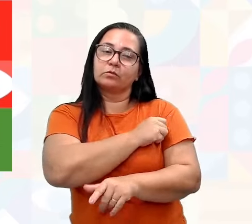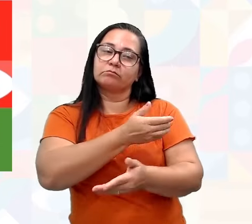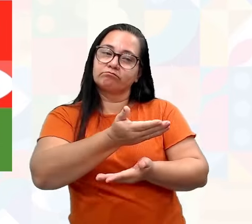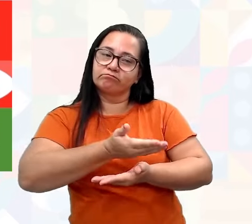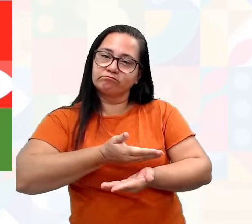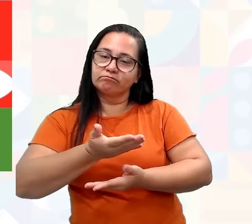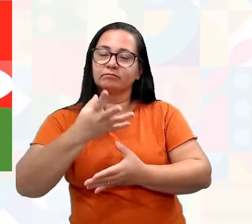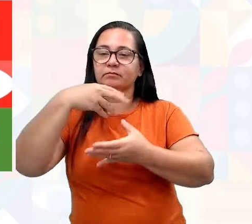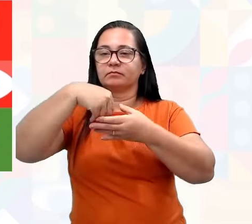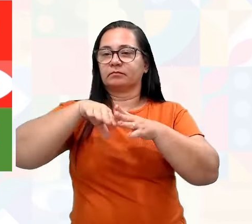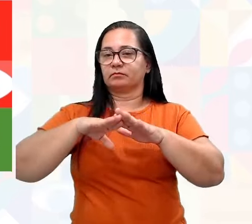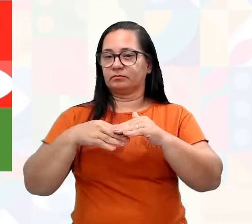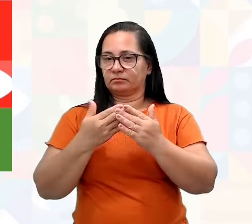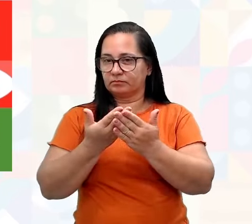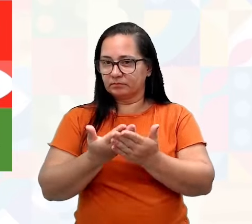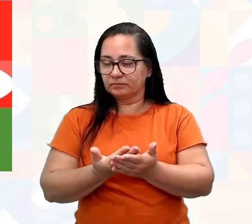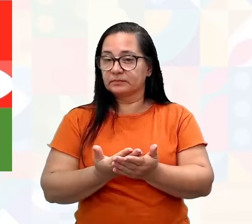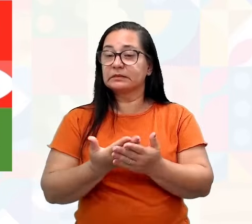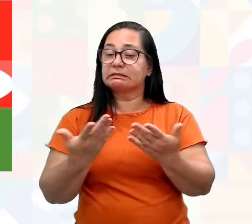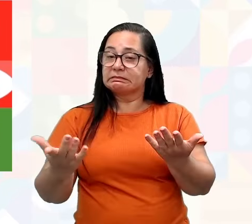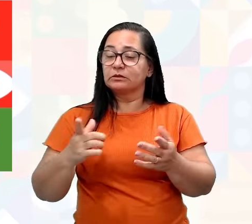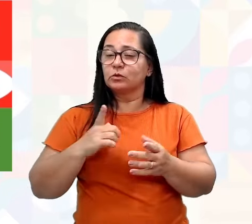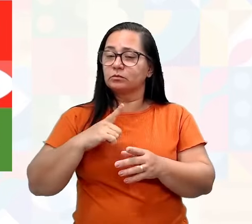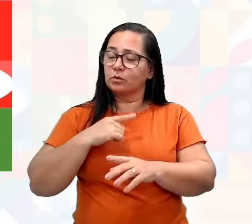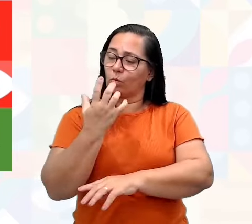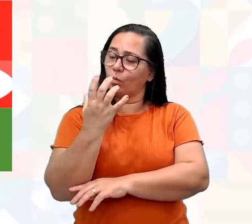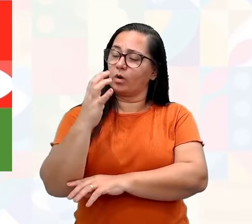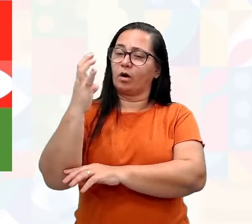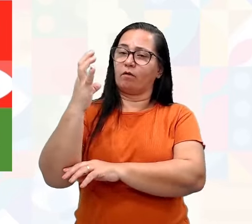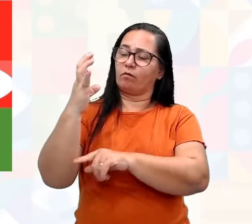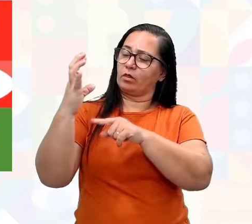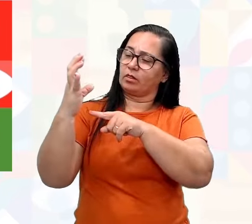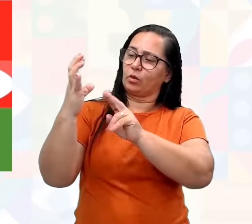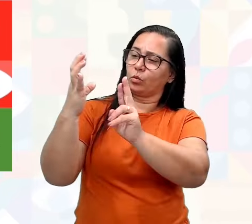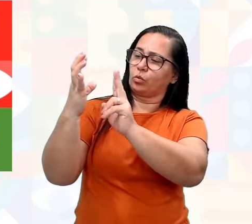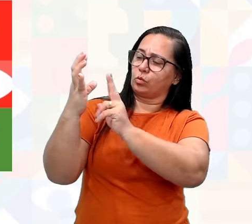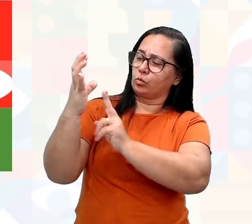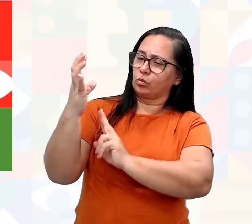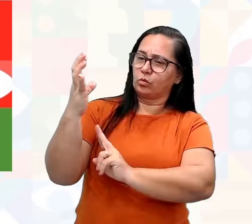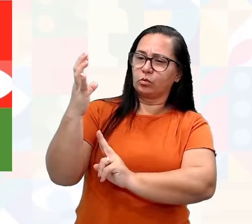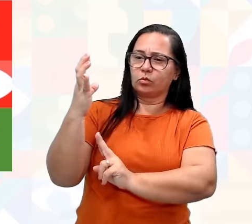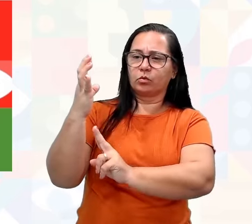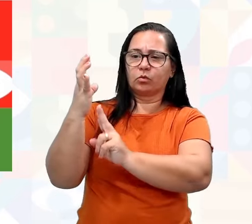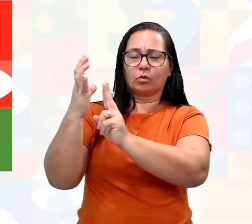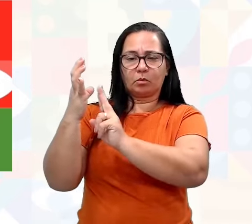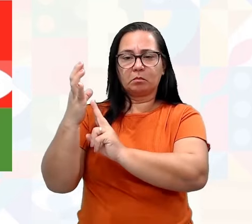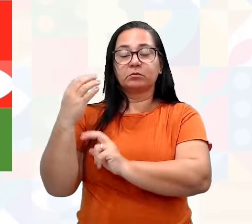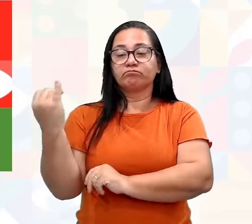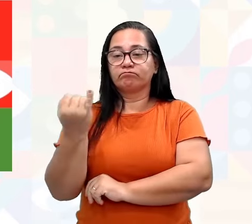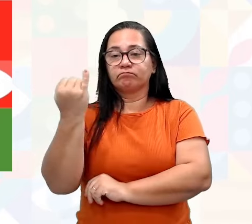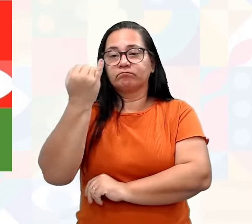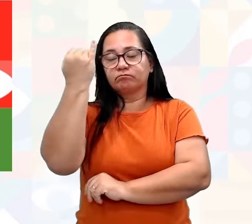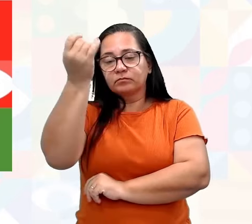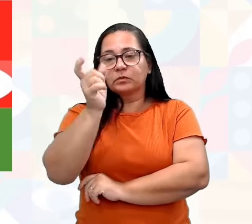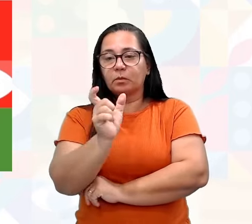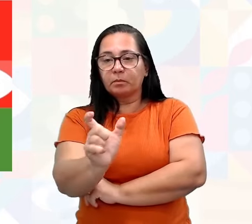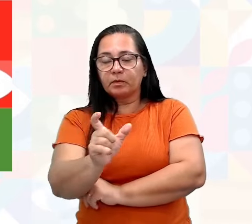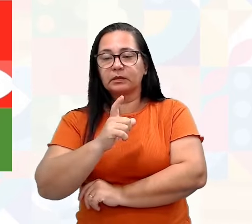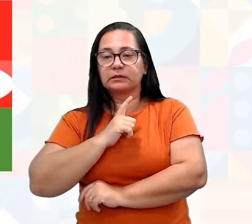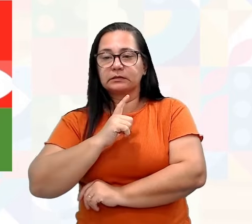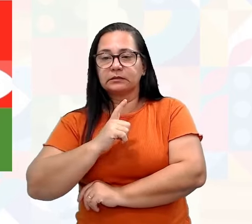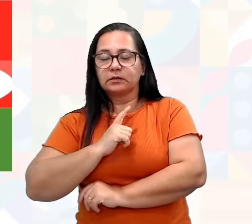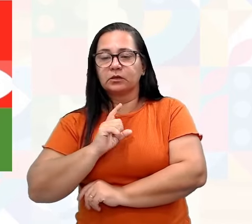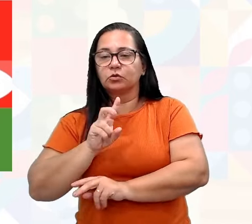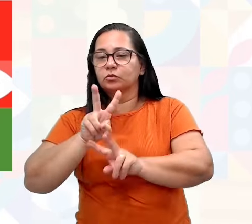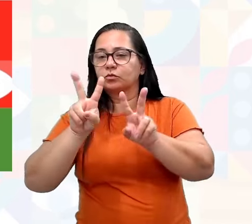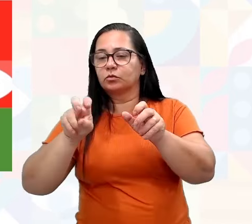dentro de uma escola. E aqui tem uma arvorezinha que fala sobre algumas palavras que são muito importantes, que envolvem o que